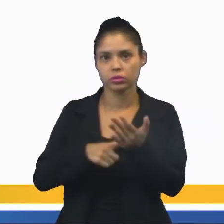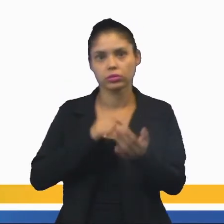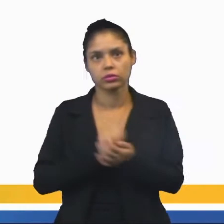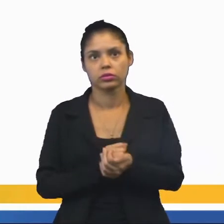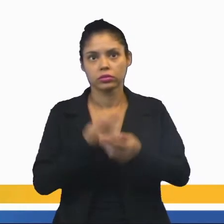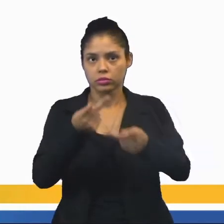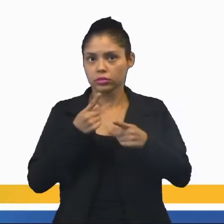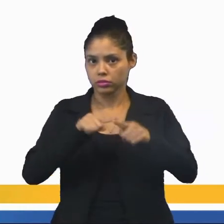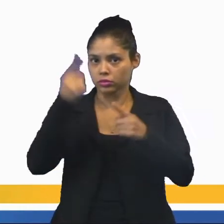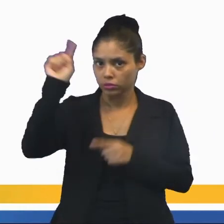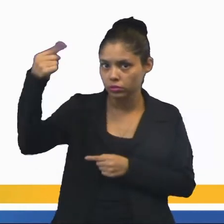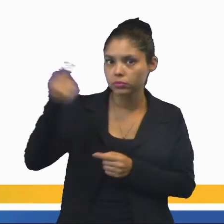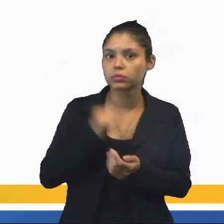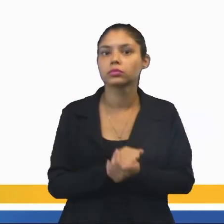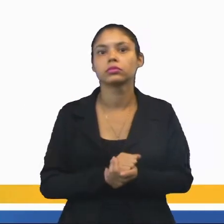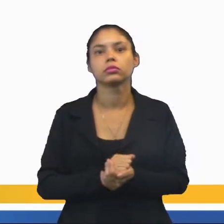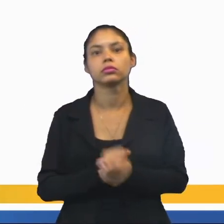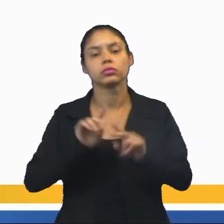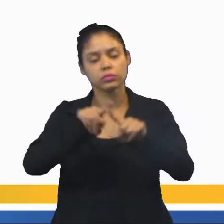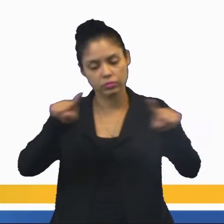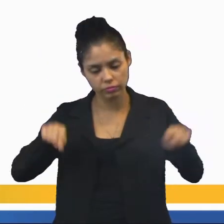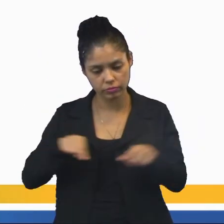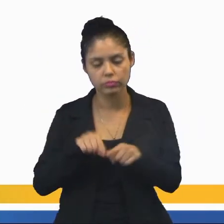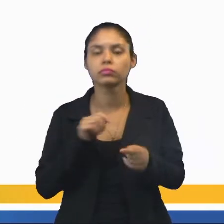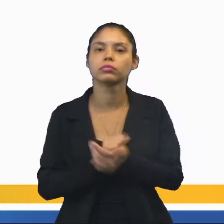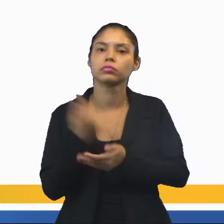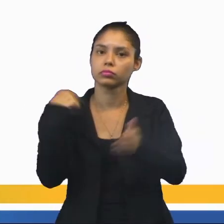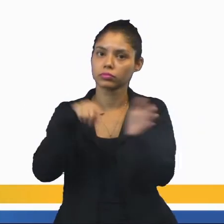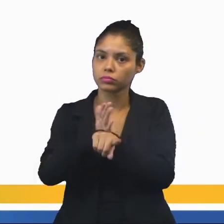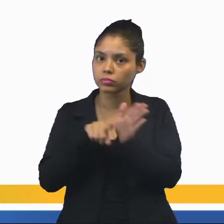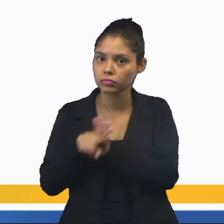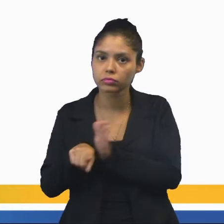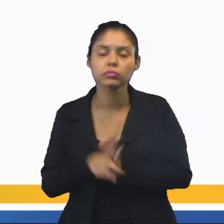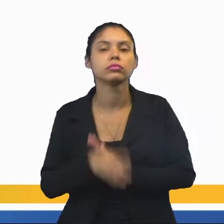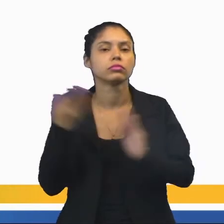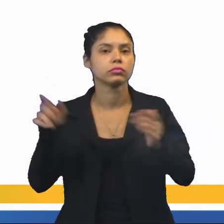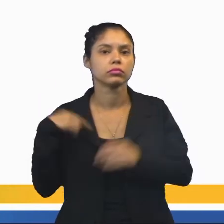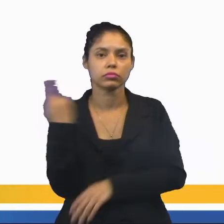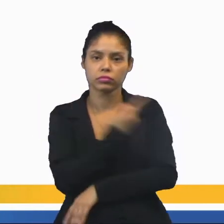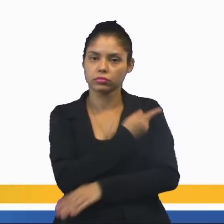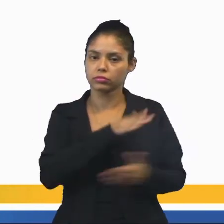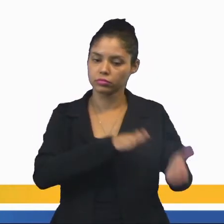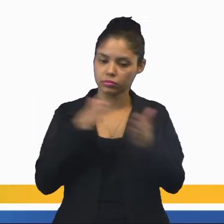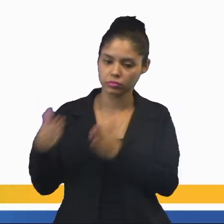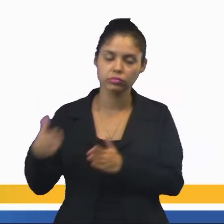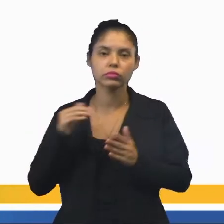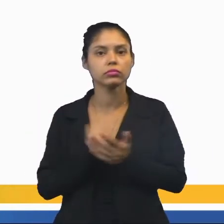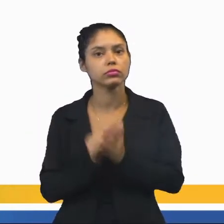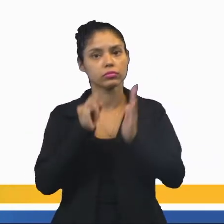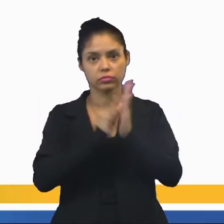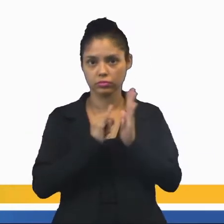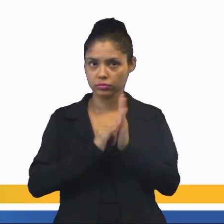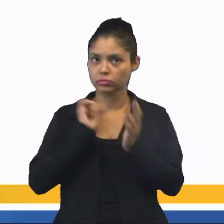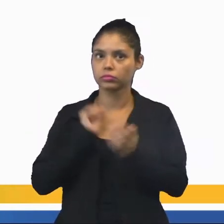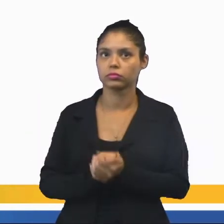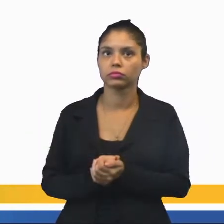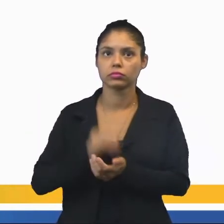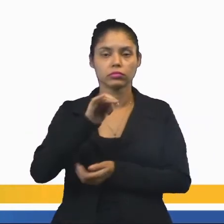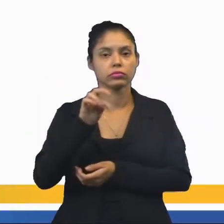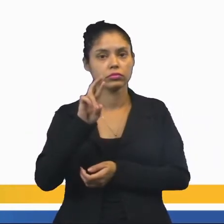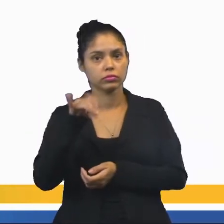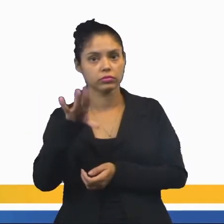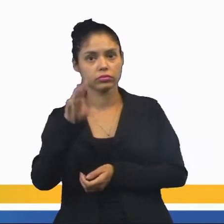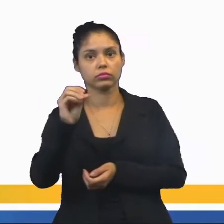pode convidar alguém daquela religião para ir na sala de aula para você fazer perguntas. Nós fazemos parte de um instituto chamado Instituto Ecumênico,